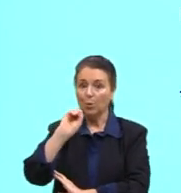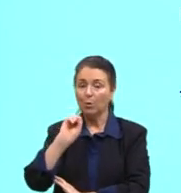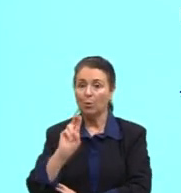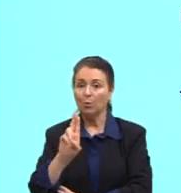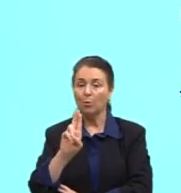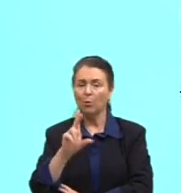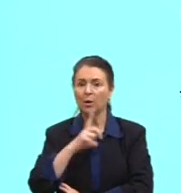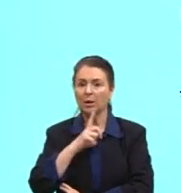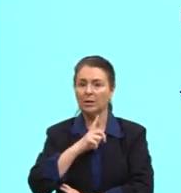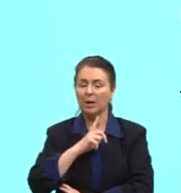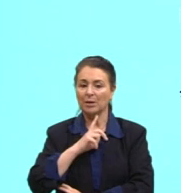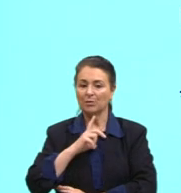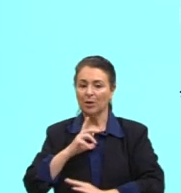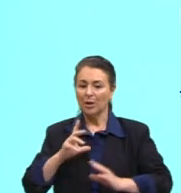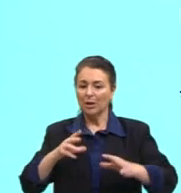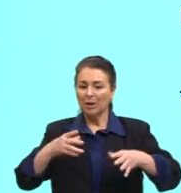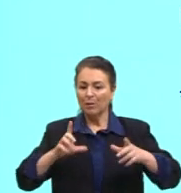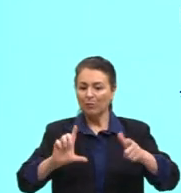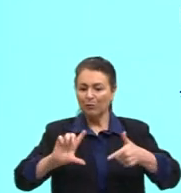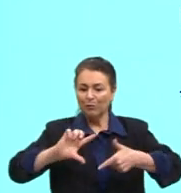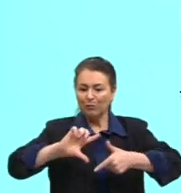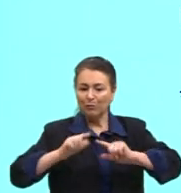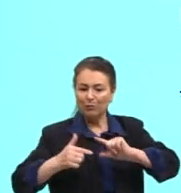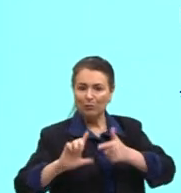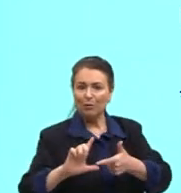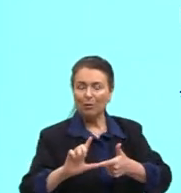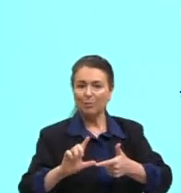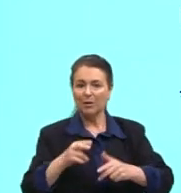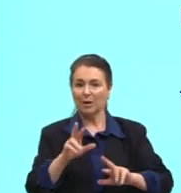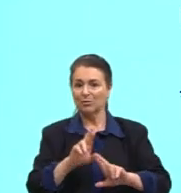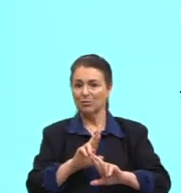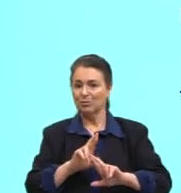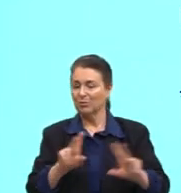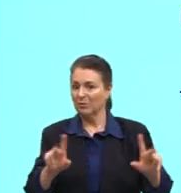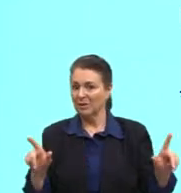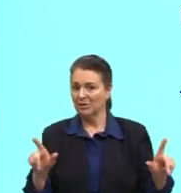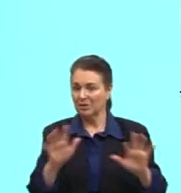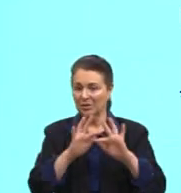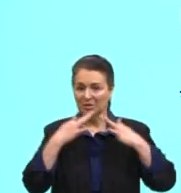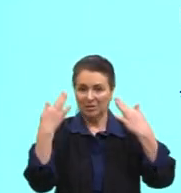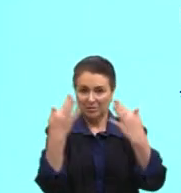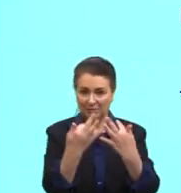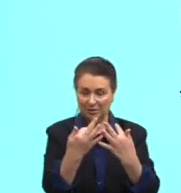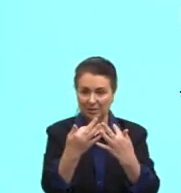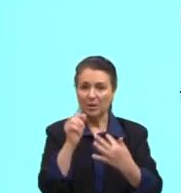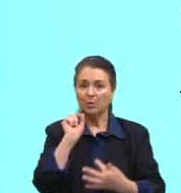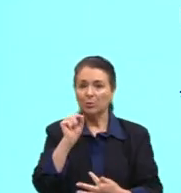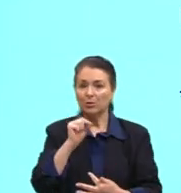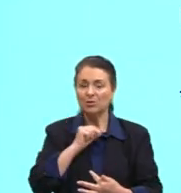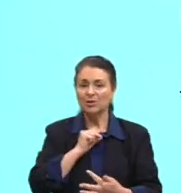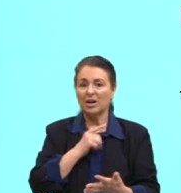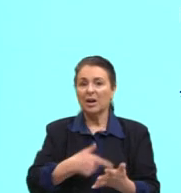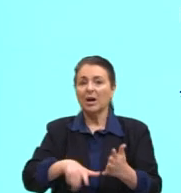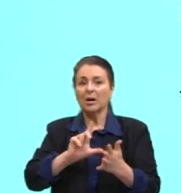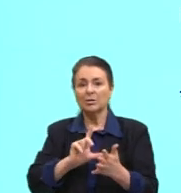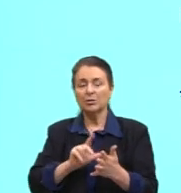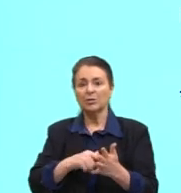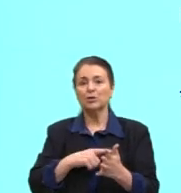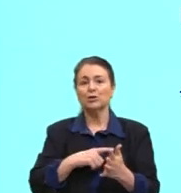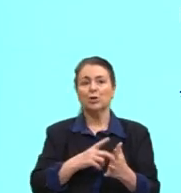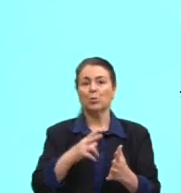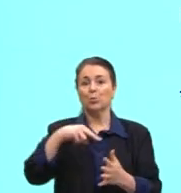tem outros formatos. A família tem outros formatos do que aquele formato nuclear, como havia na